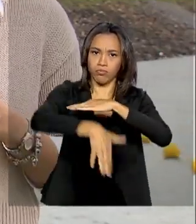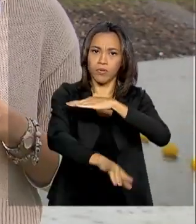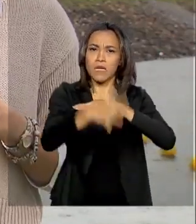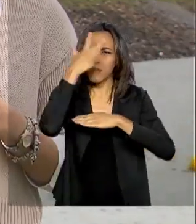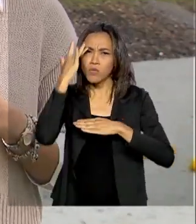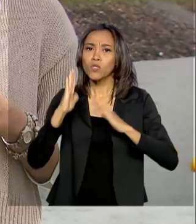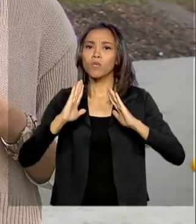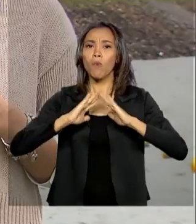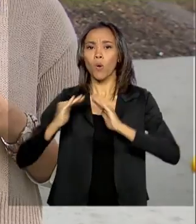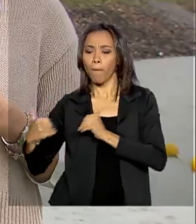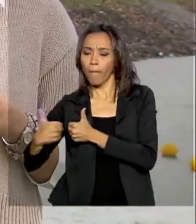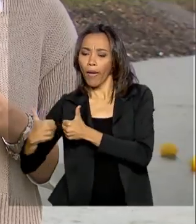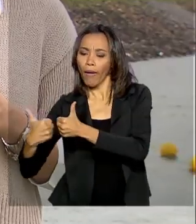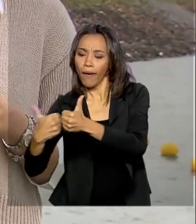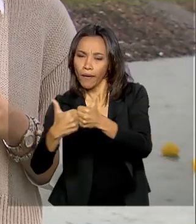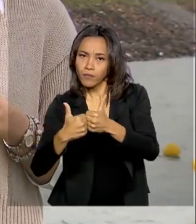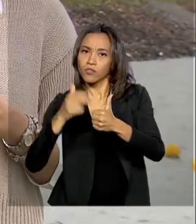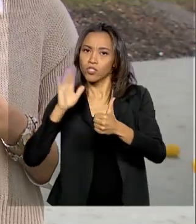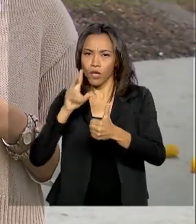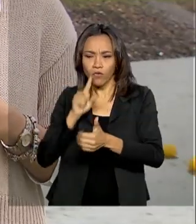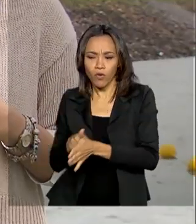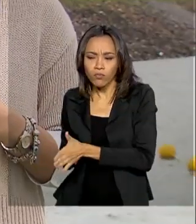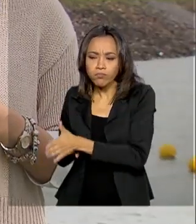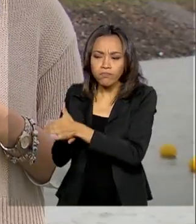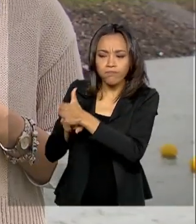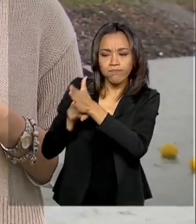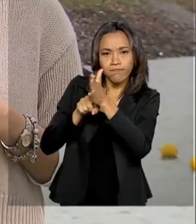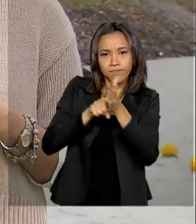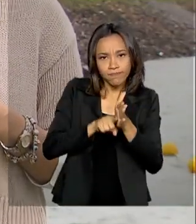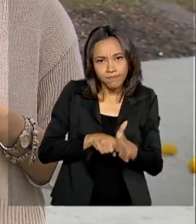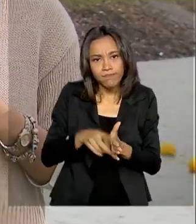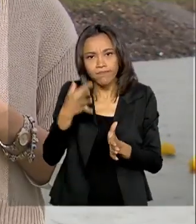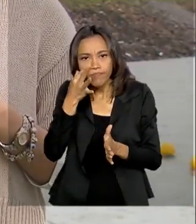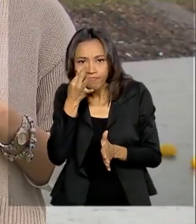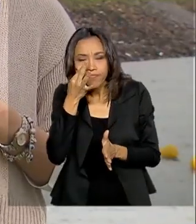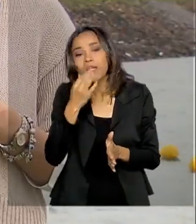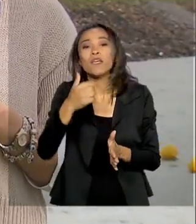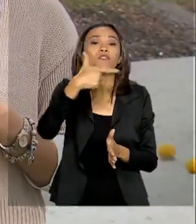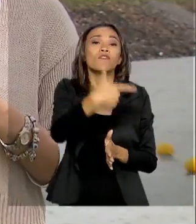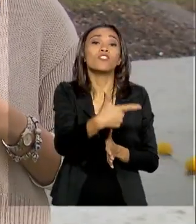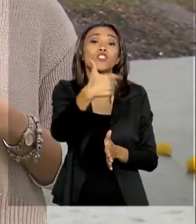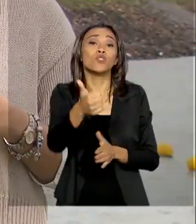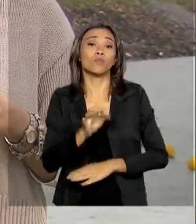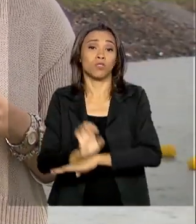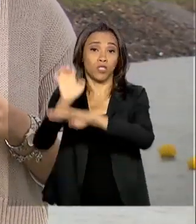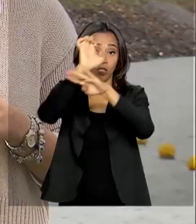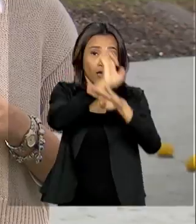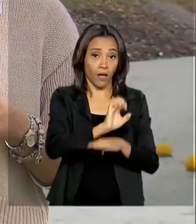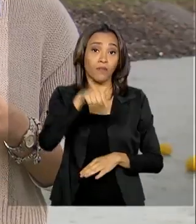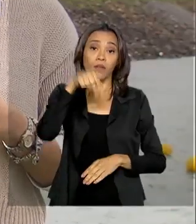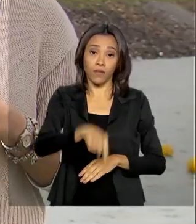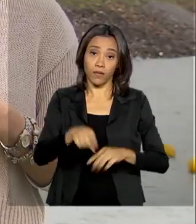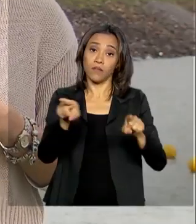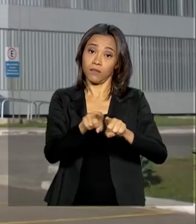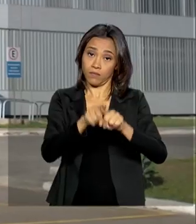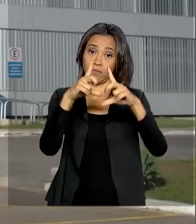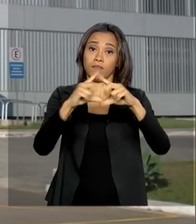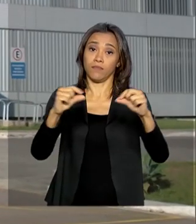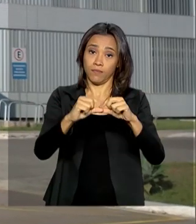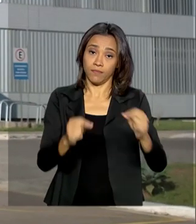proximidades foram vistoriados presencialmente em 21 estados e aqui no Distrito Federal.